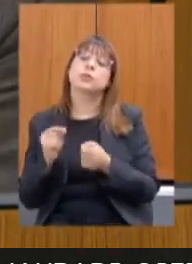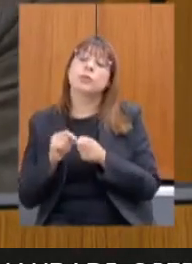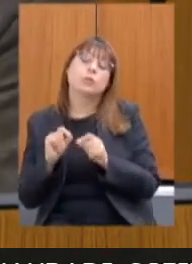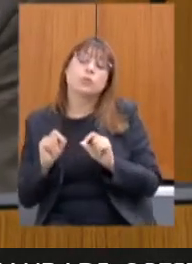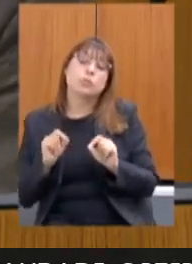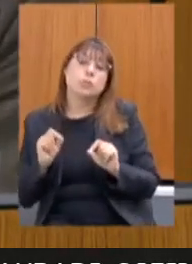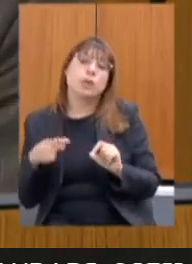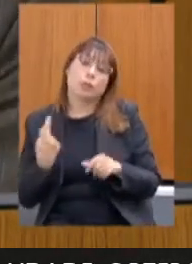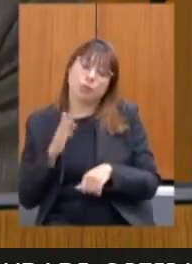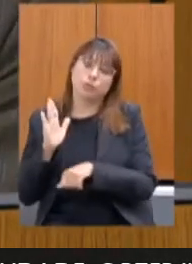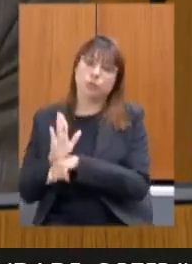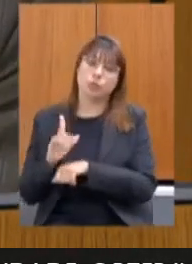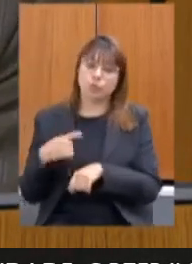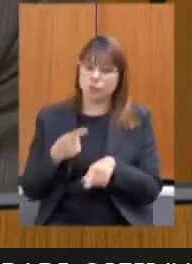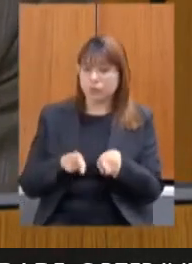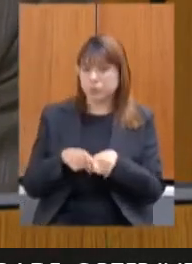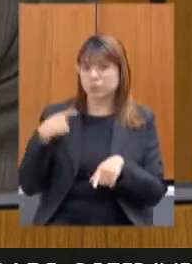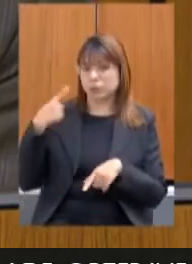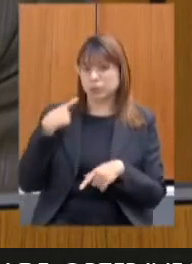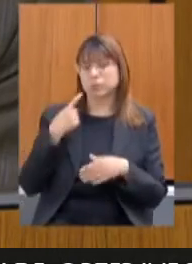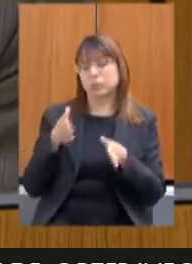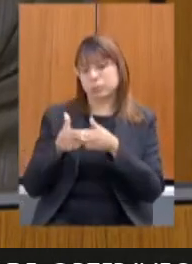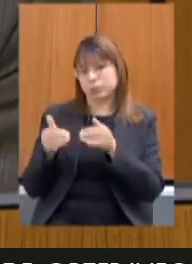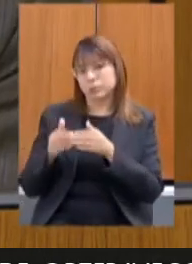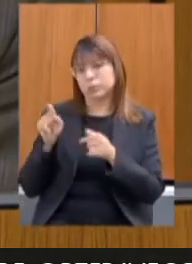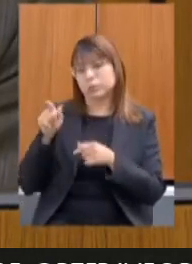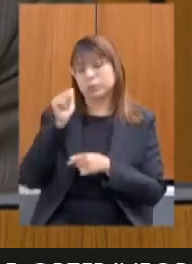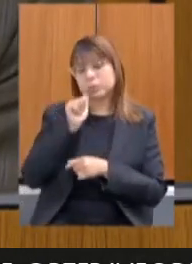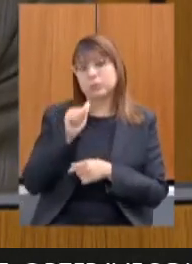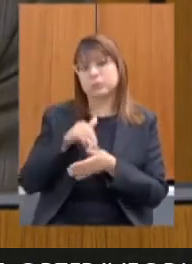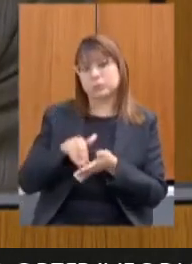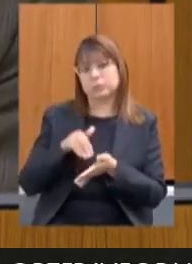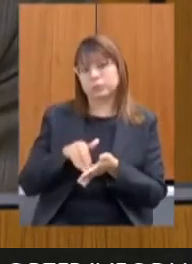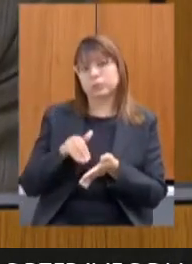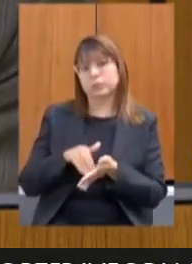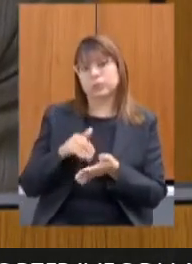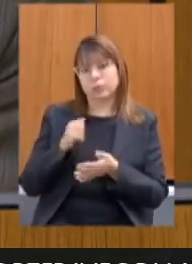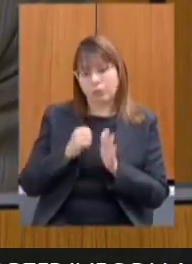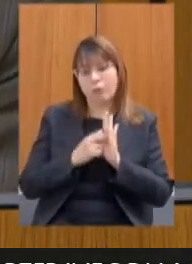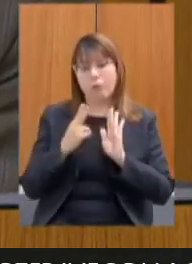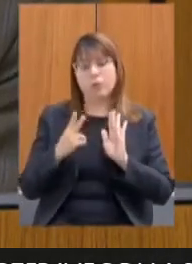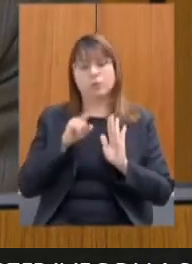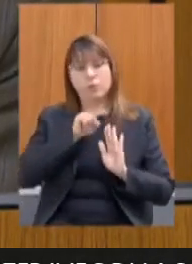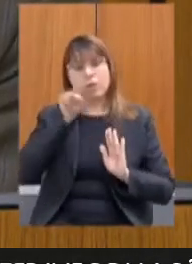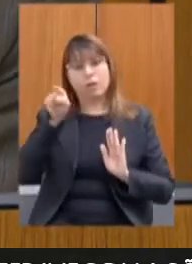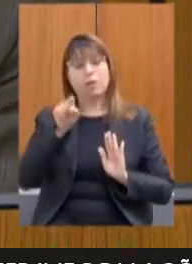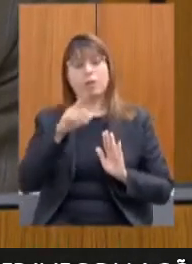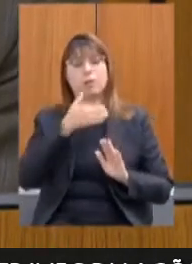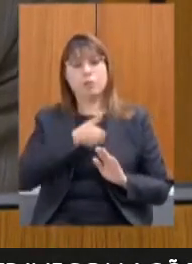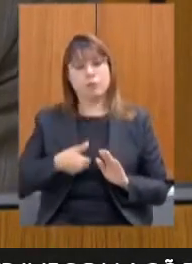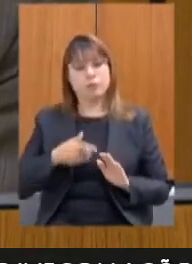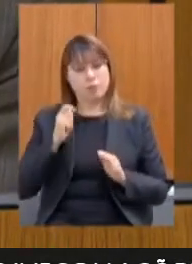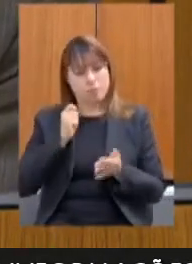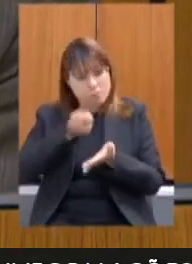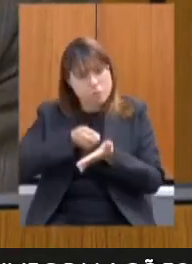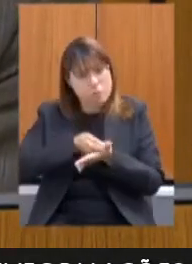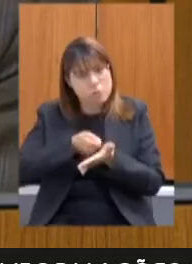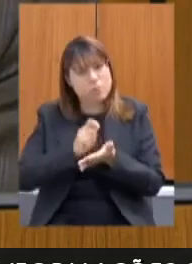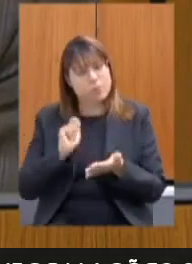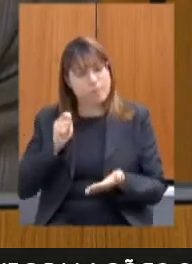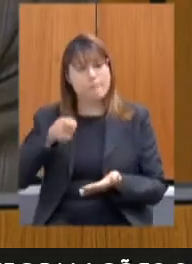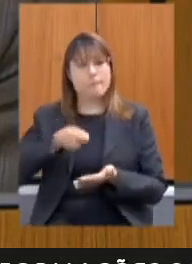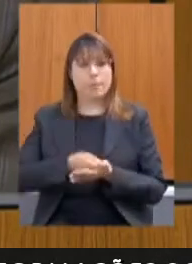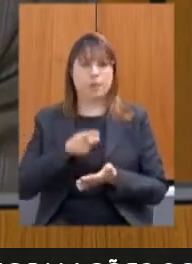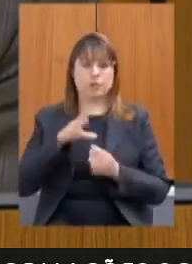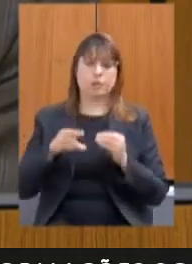queremos aqui como parlamentares pedir a senhora que seja uma voz lá no governo para cobrar que pague essas emendas porque